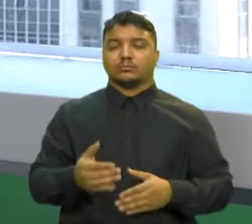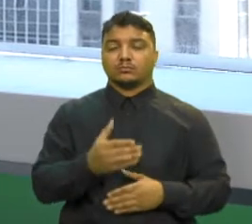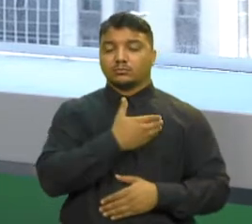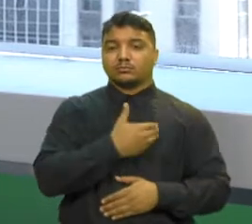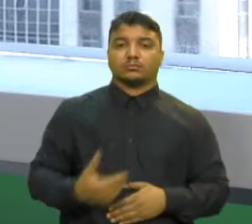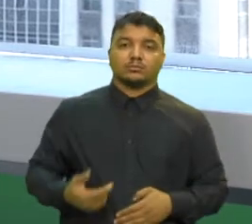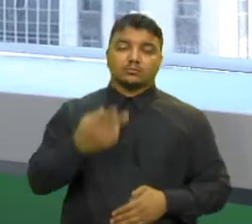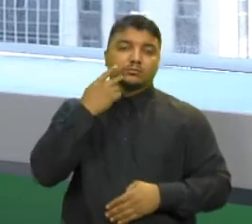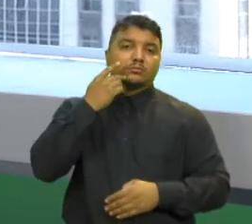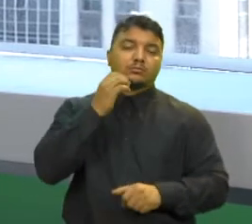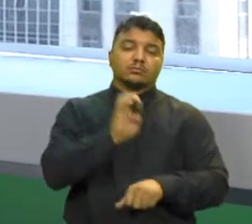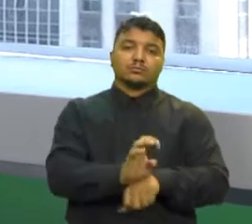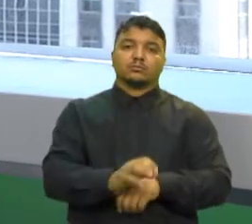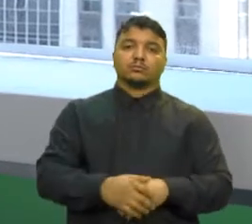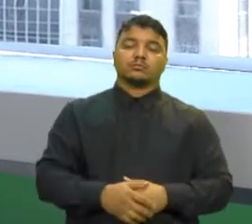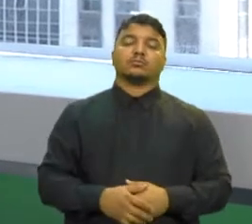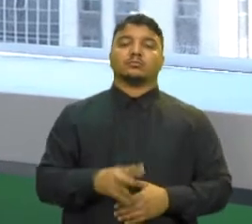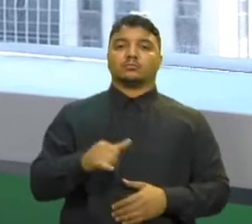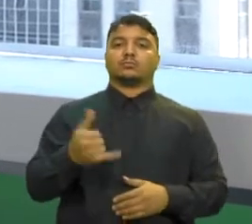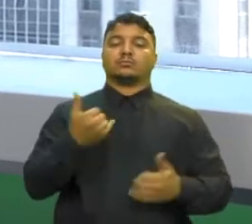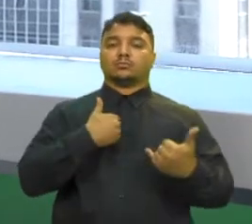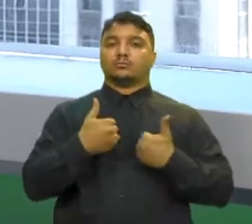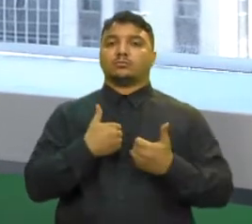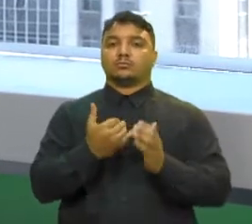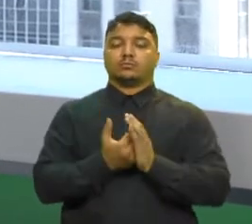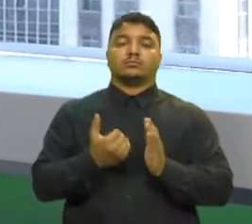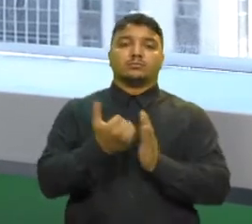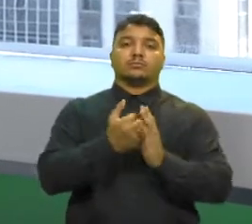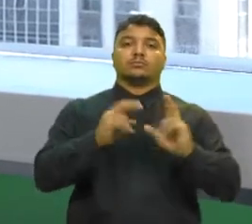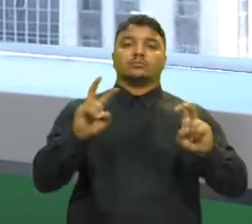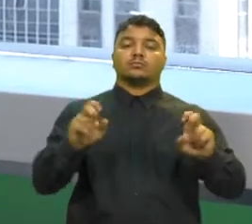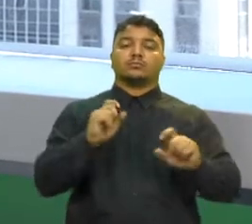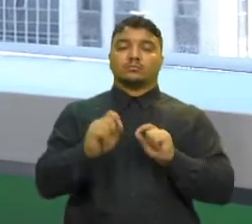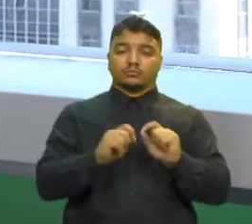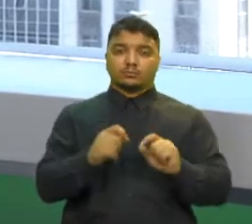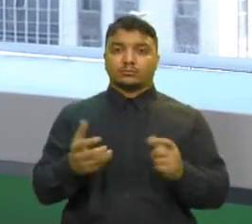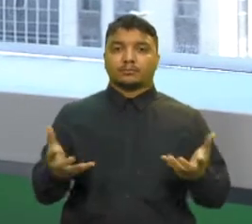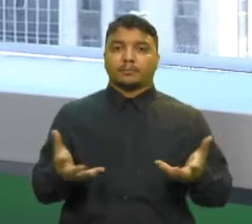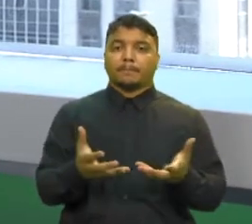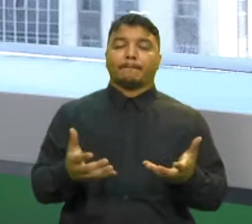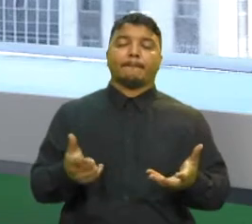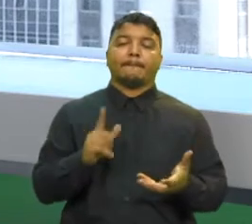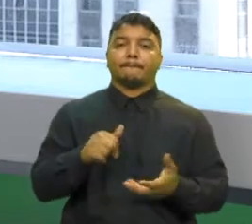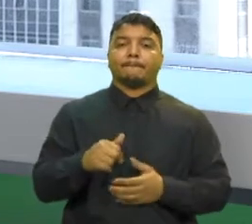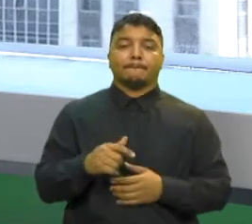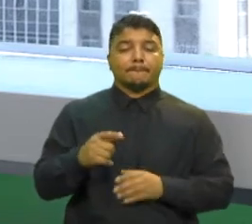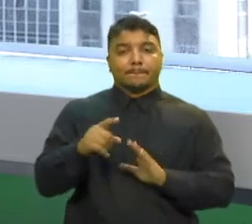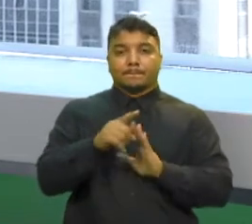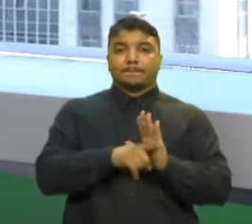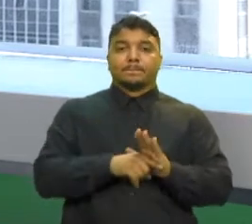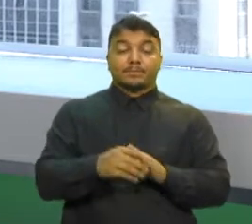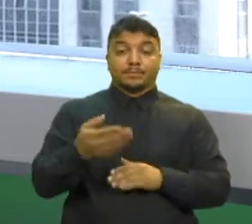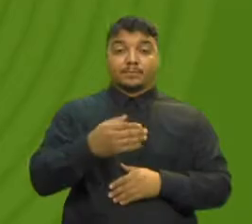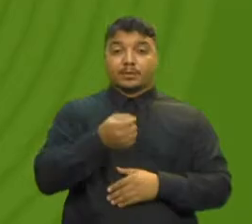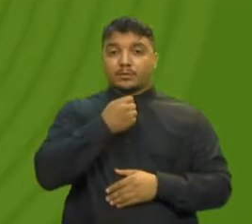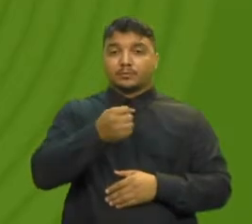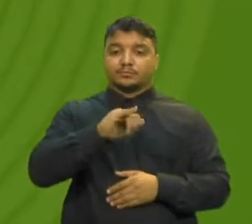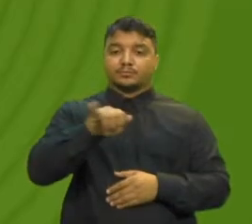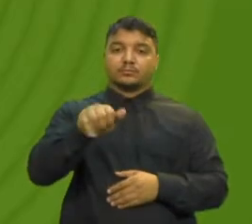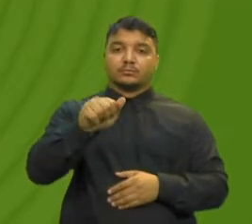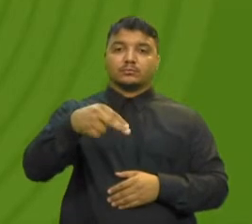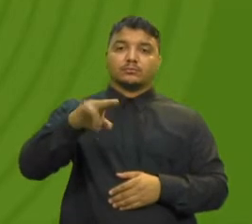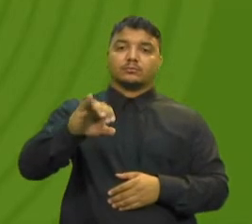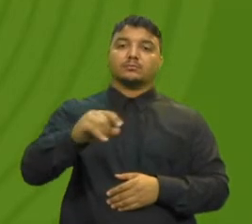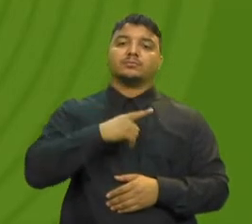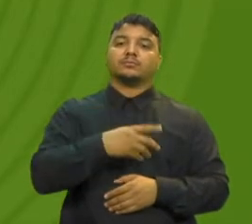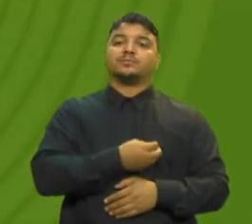Estado A gente vai saber mais informações sobre as mudanças que estão acontecendo No programa com o repórter Jânio Alves Que